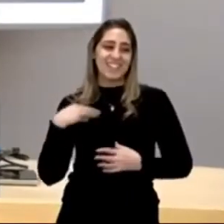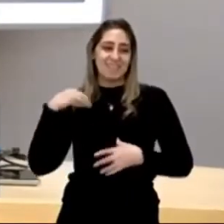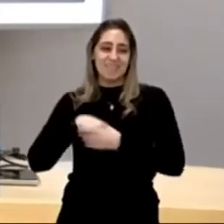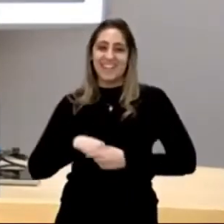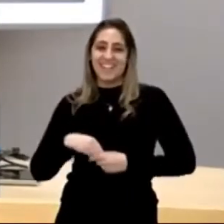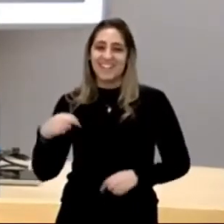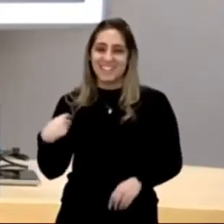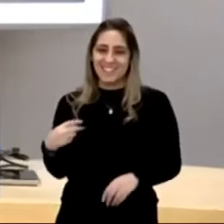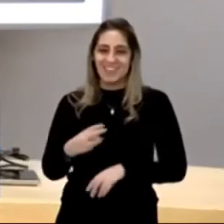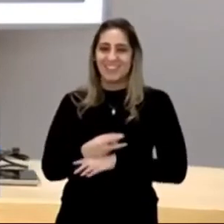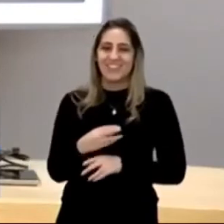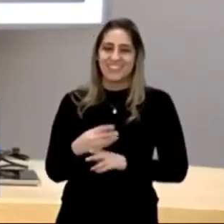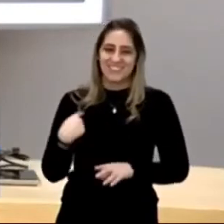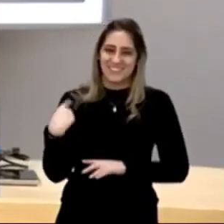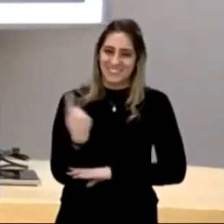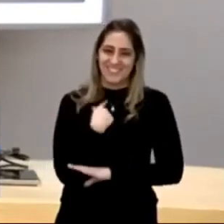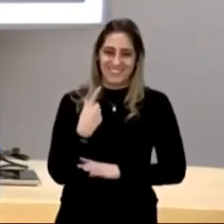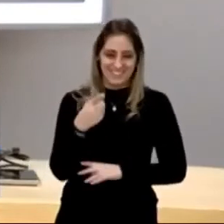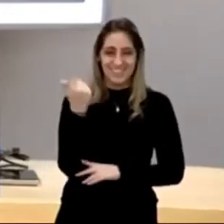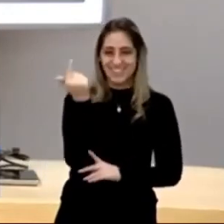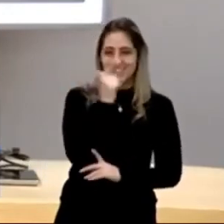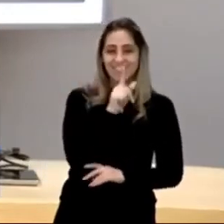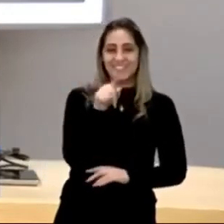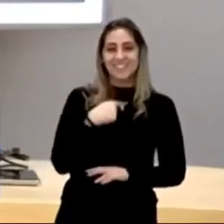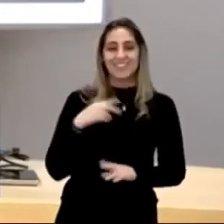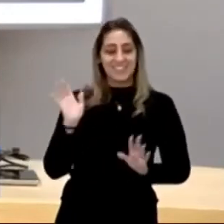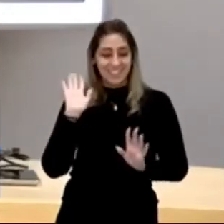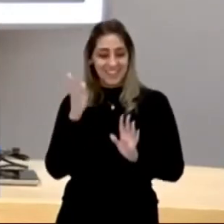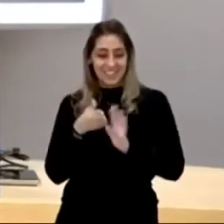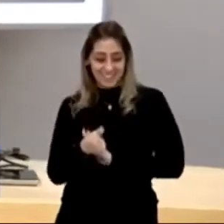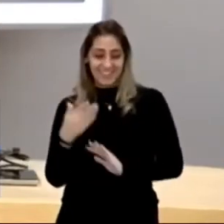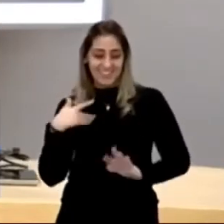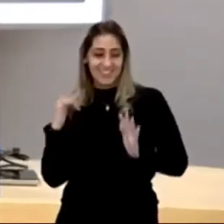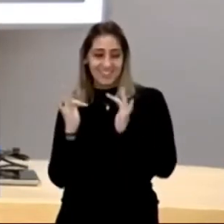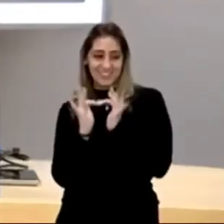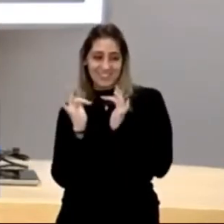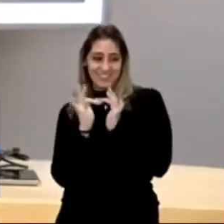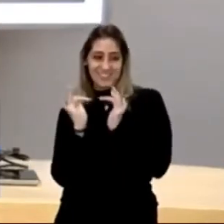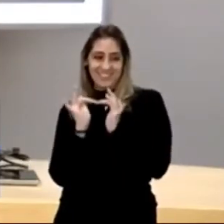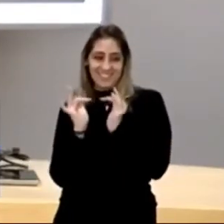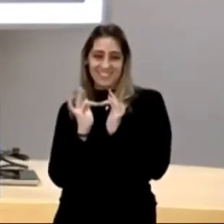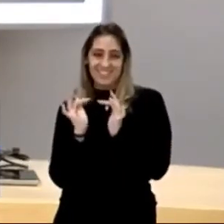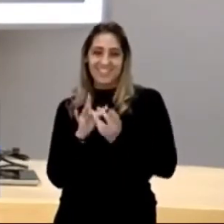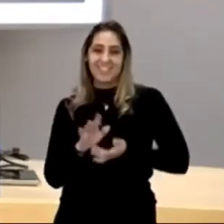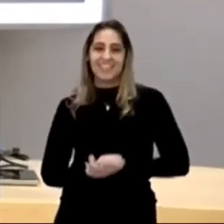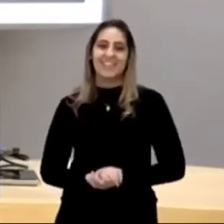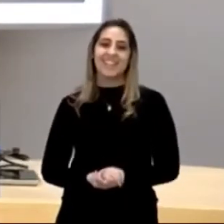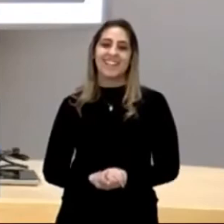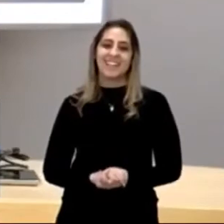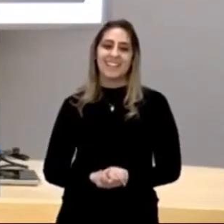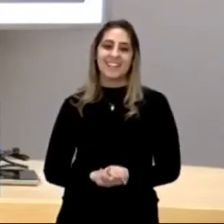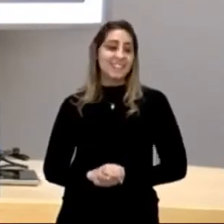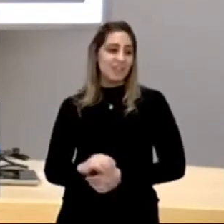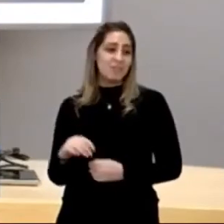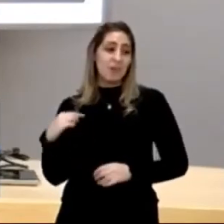Por quê? Porque você vai entrar em contato com uma pessoa que talvez seja o filho abandonado do